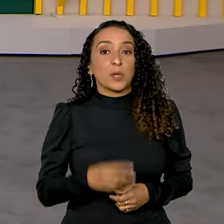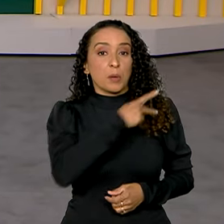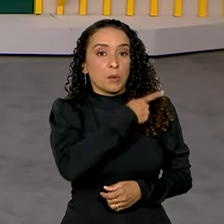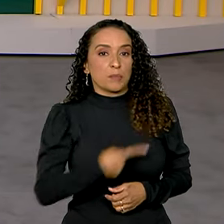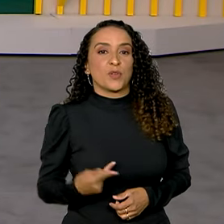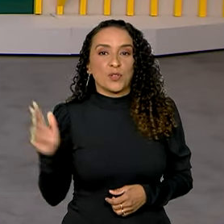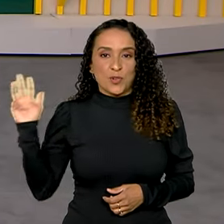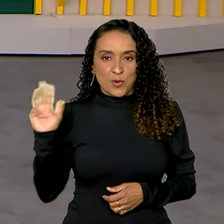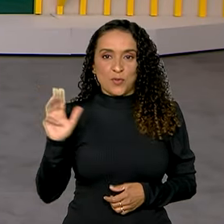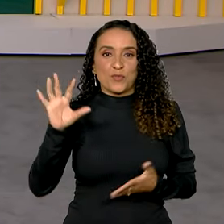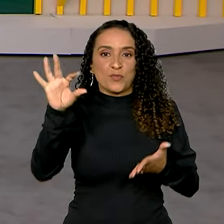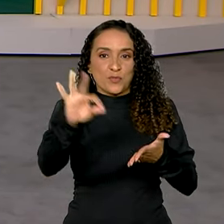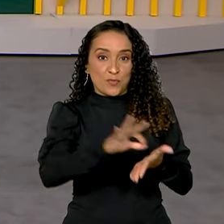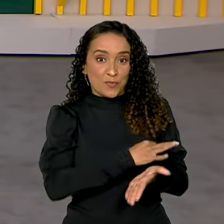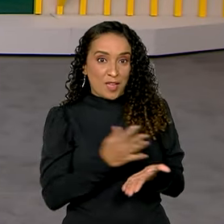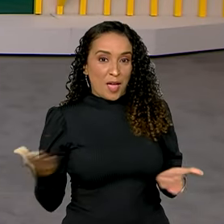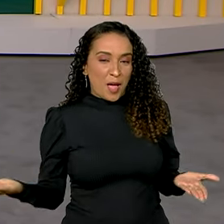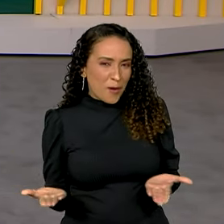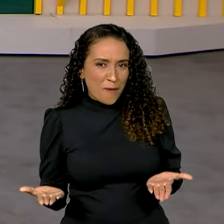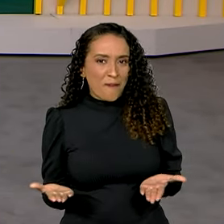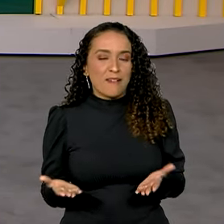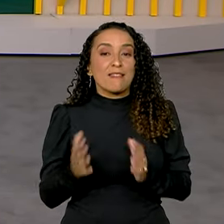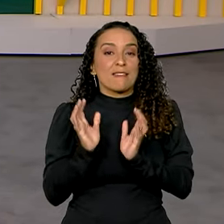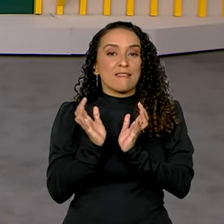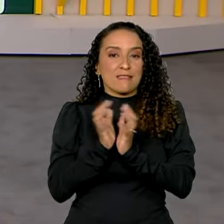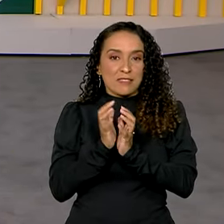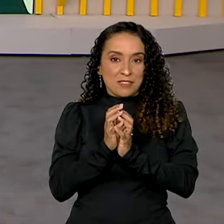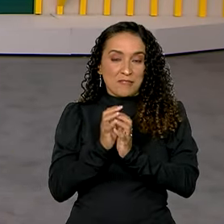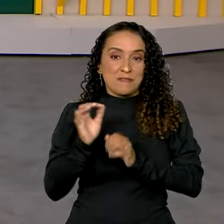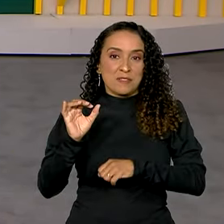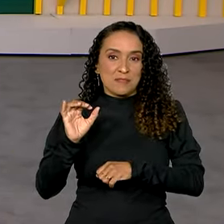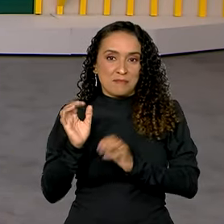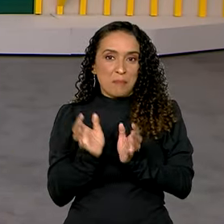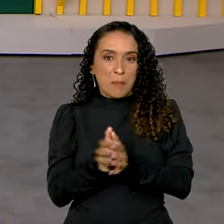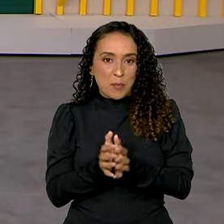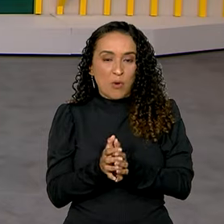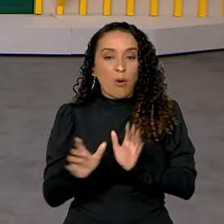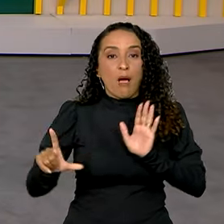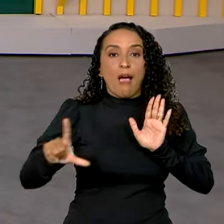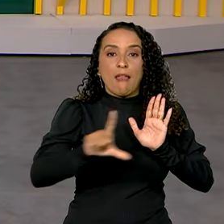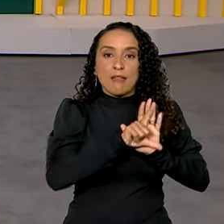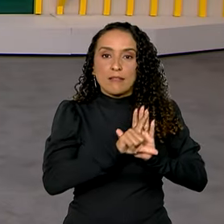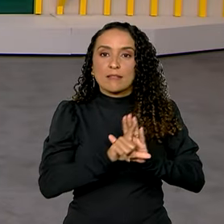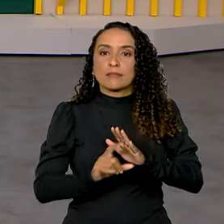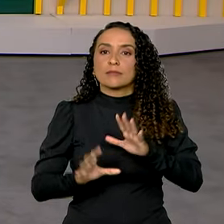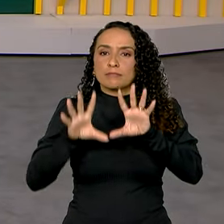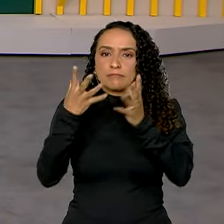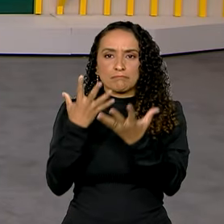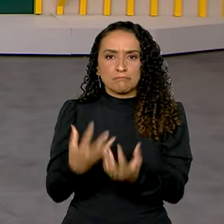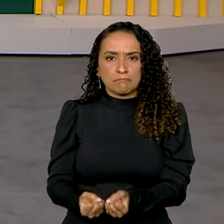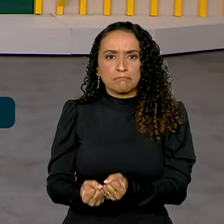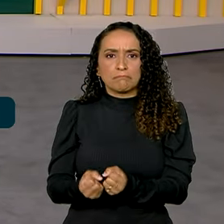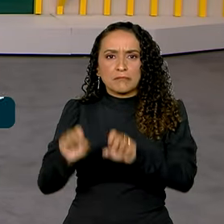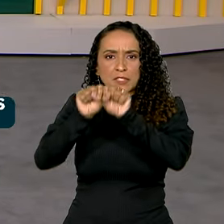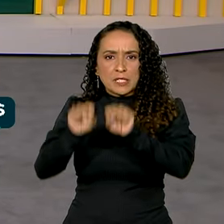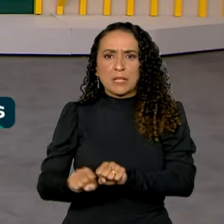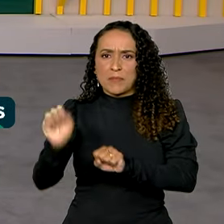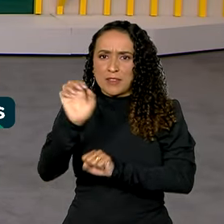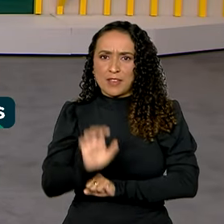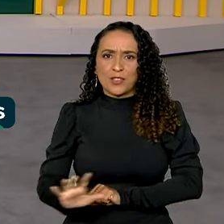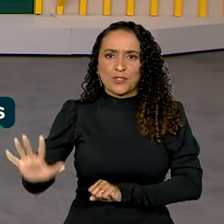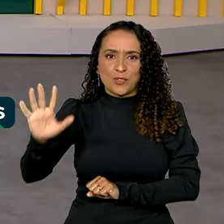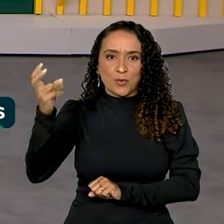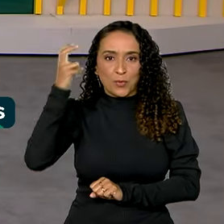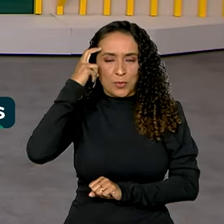O presidente Lula sancionou agora há pouco em Recife e Pernambuco a lei que institui o Sistema Nacional de Cultura.